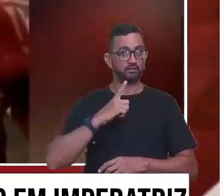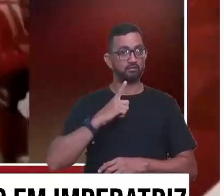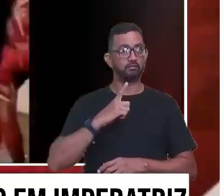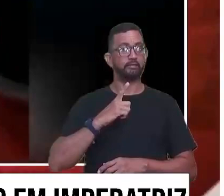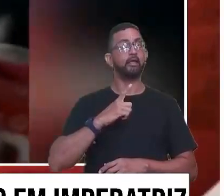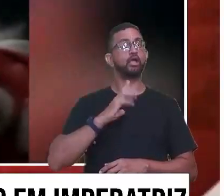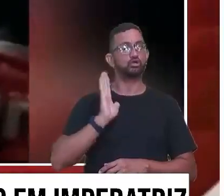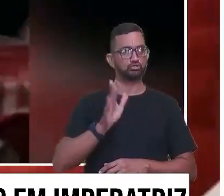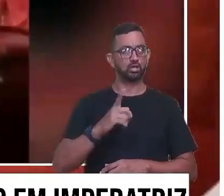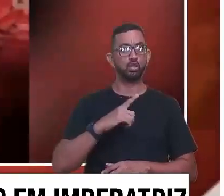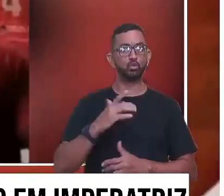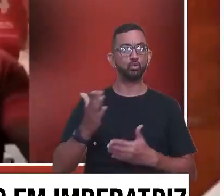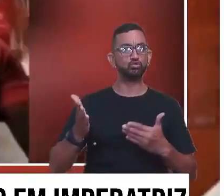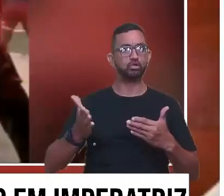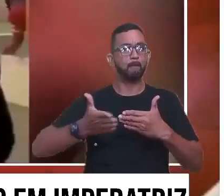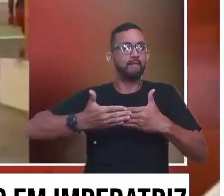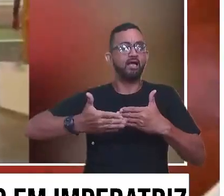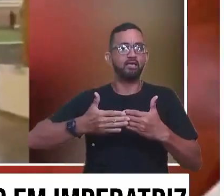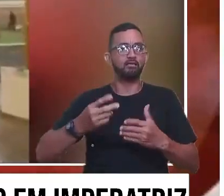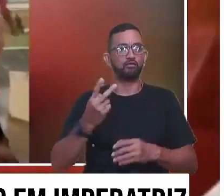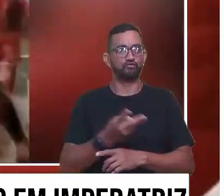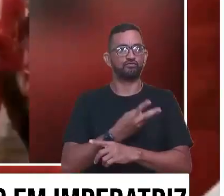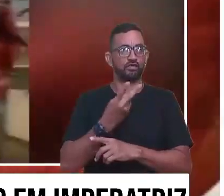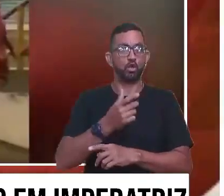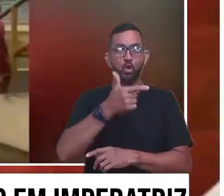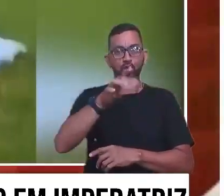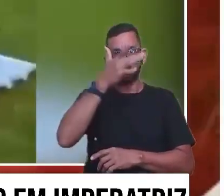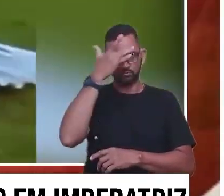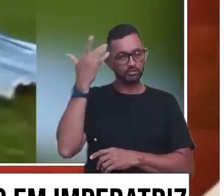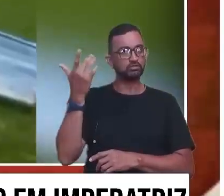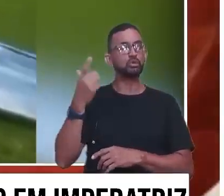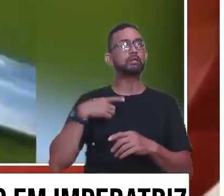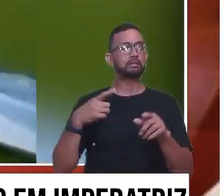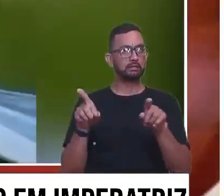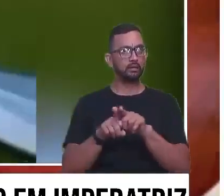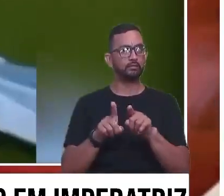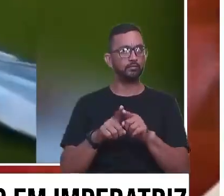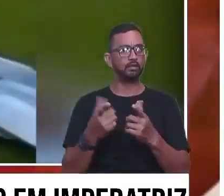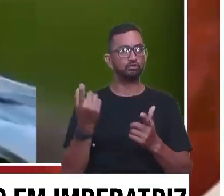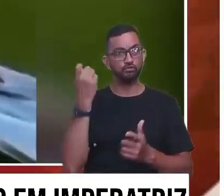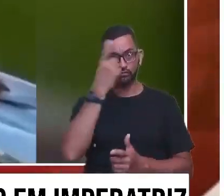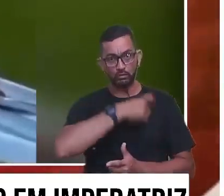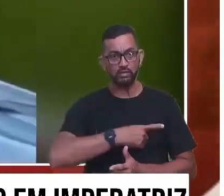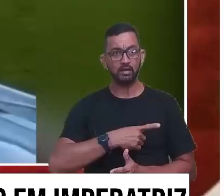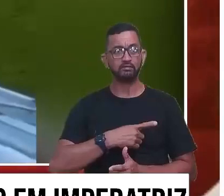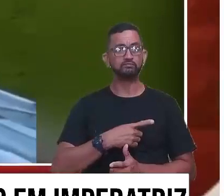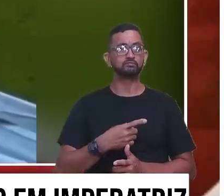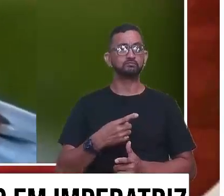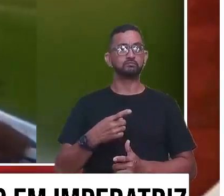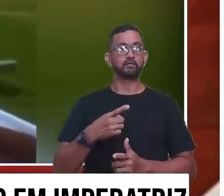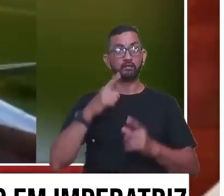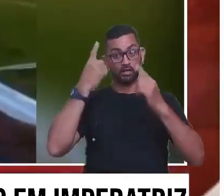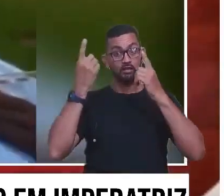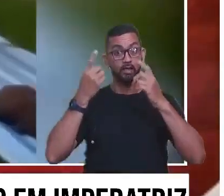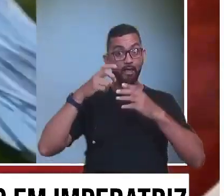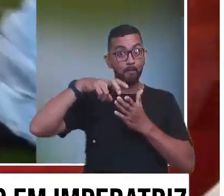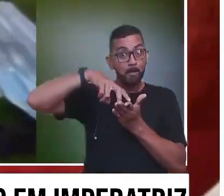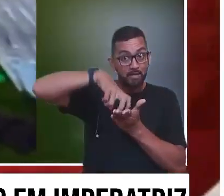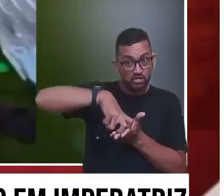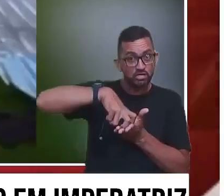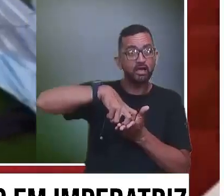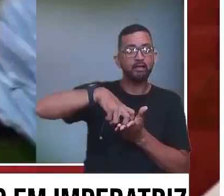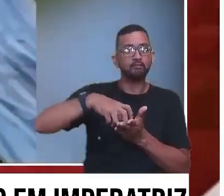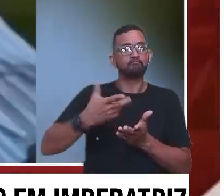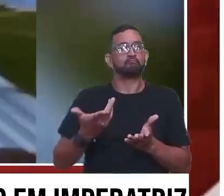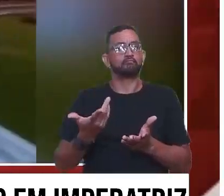aberta, né? Então, não tinha nenhuma barreira para o vento. Outros colegas de imprensa também passaram pela mesma dificuldade. Eu tive a ideia de me